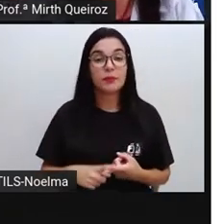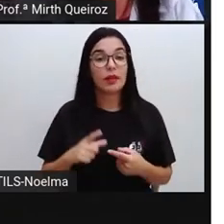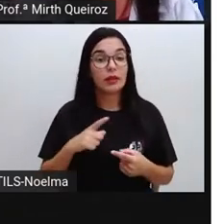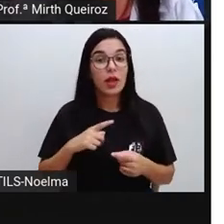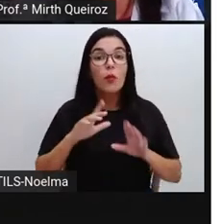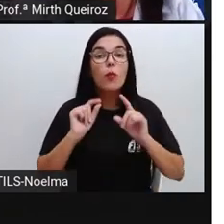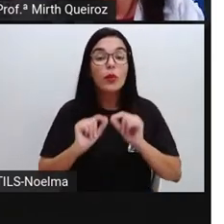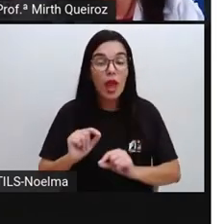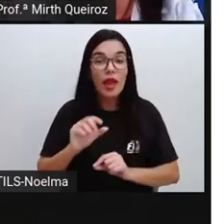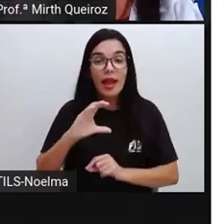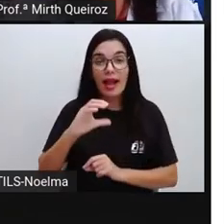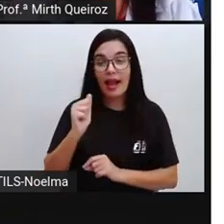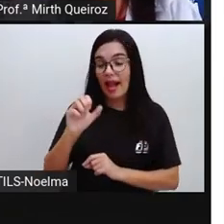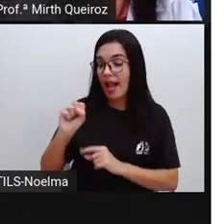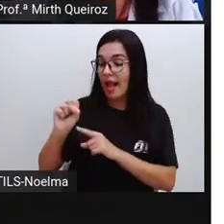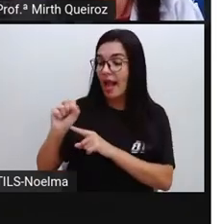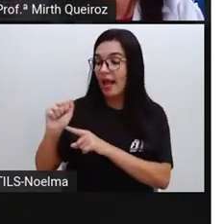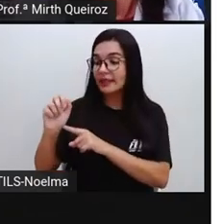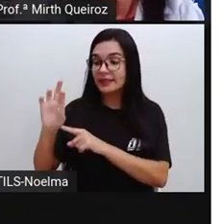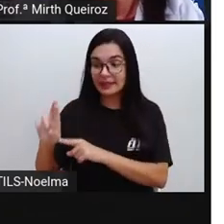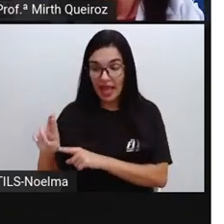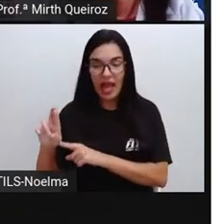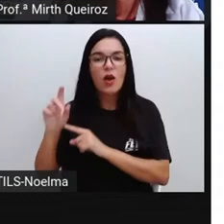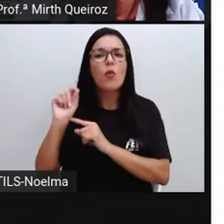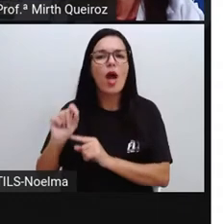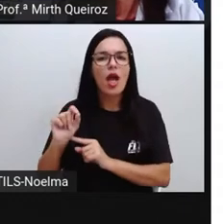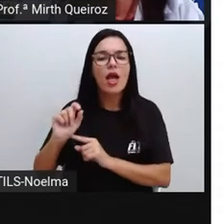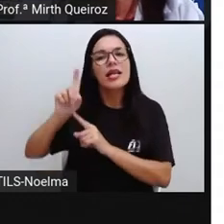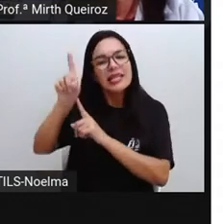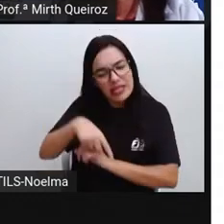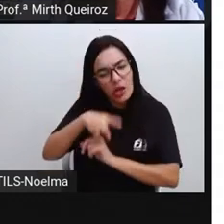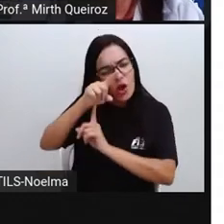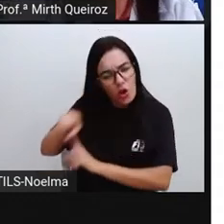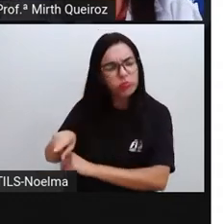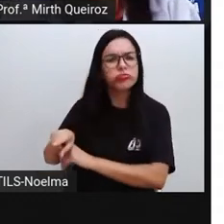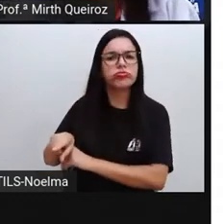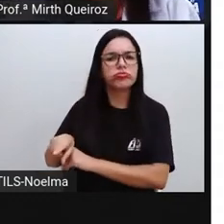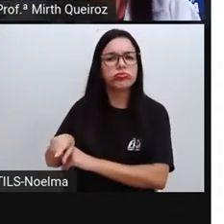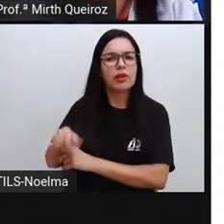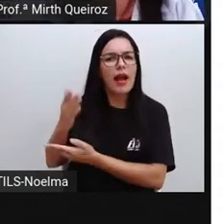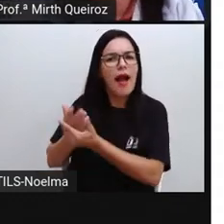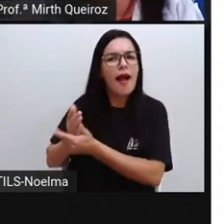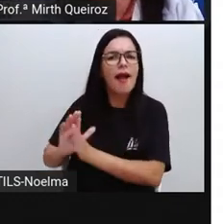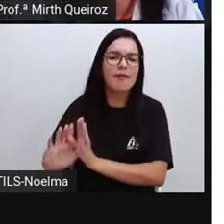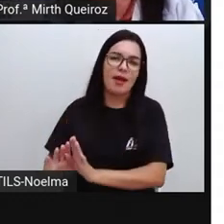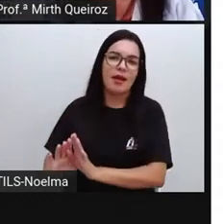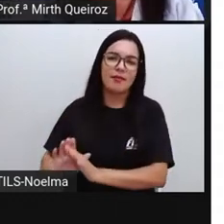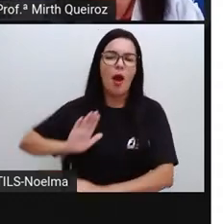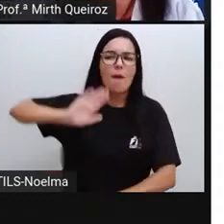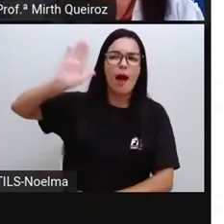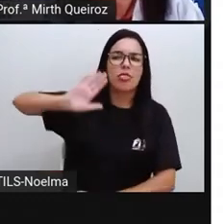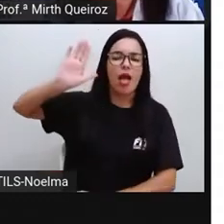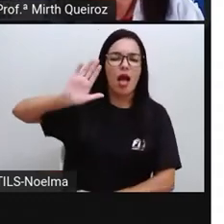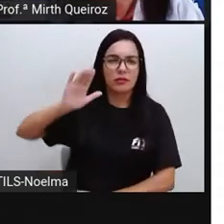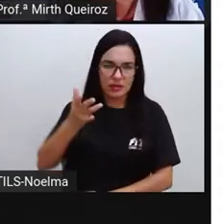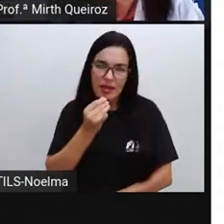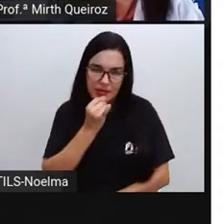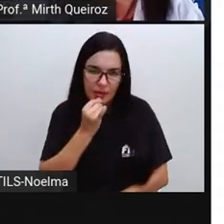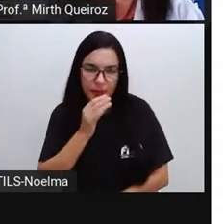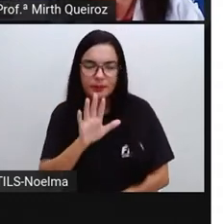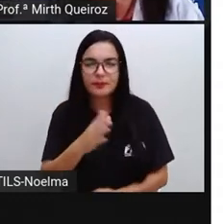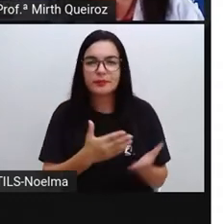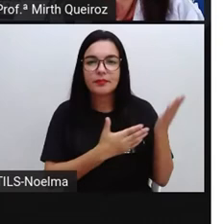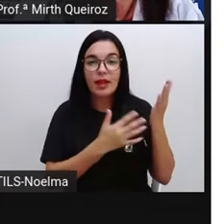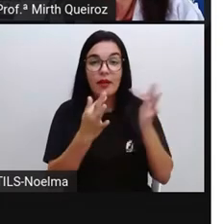Caçar no sentido de anular aquela candidatura ou mandato, certo? Então, por